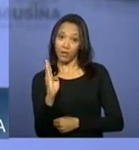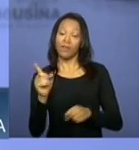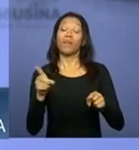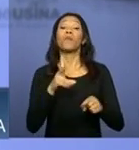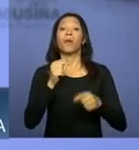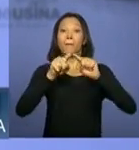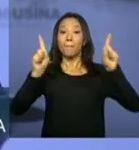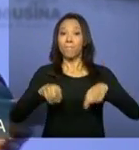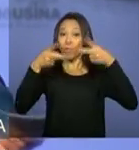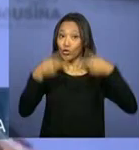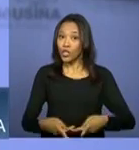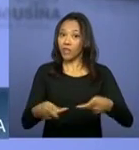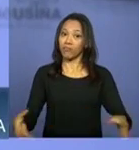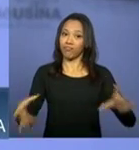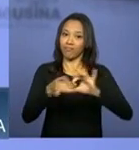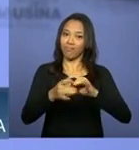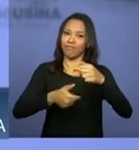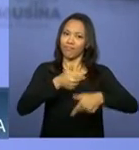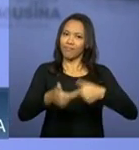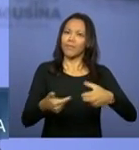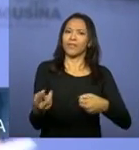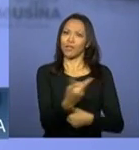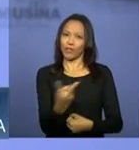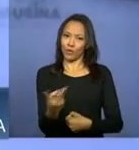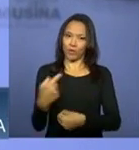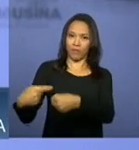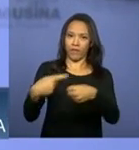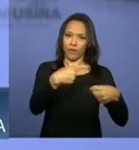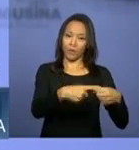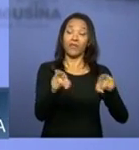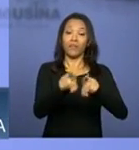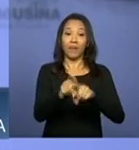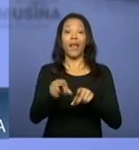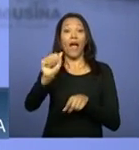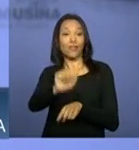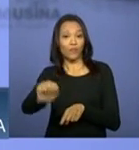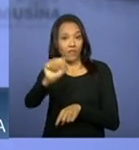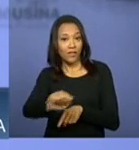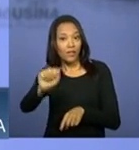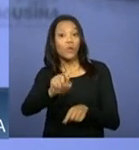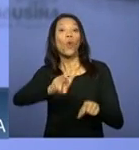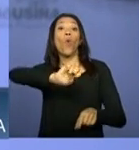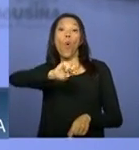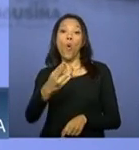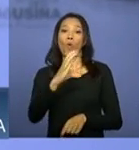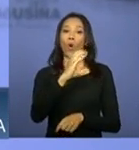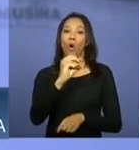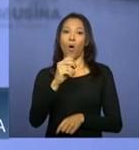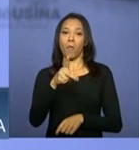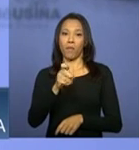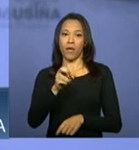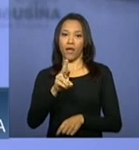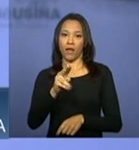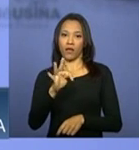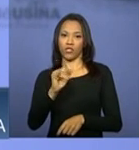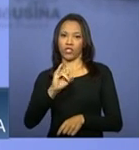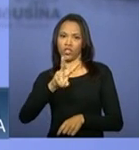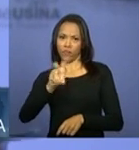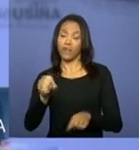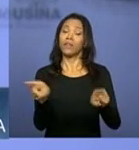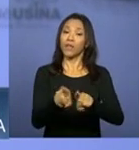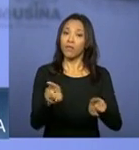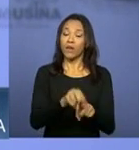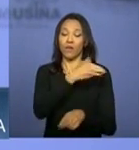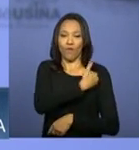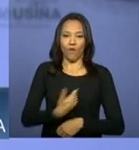projetos conjuntos entre as prefeituras e associações ou cooperativas de catadores. Além disso, o governo da Bahia